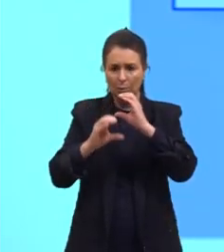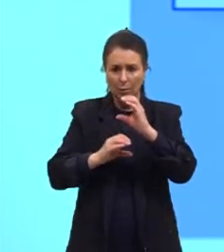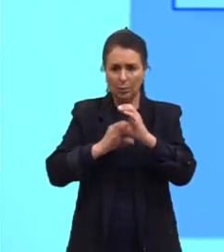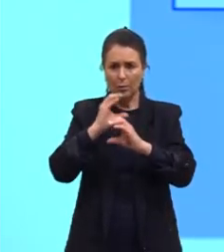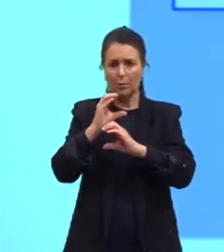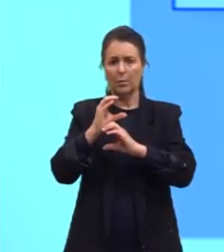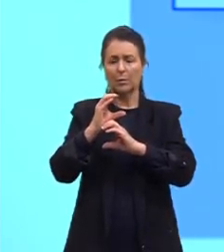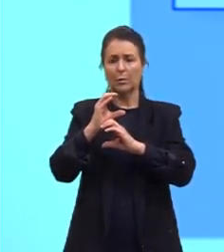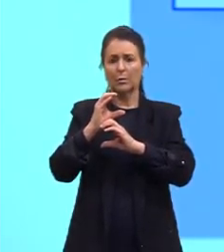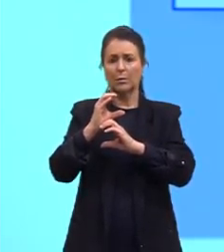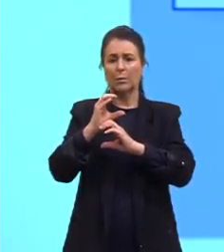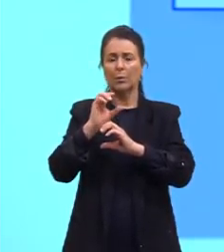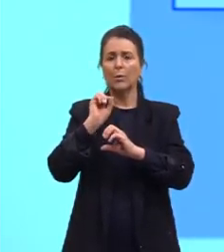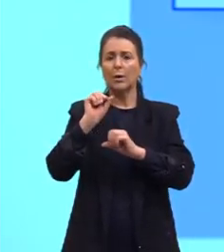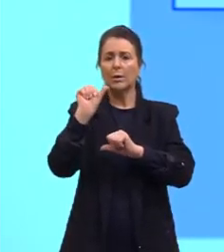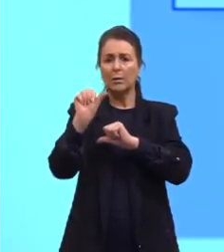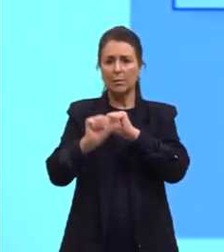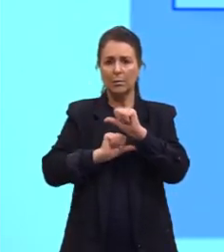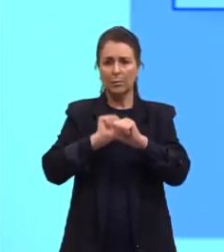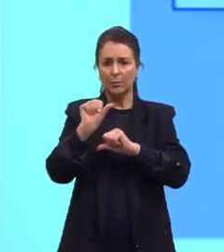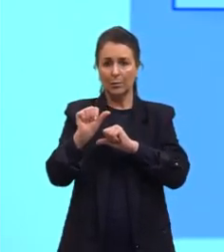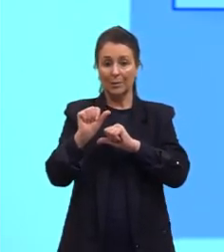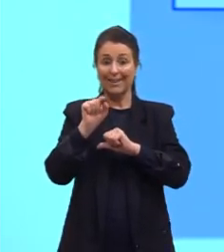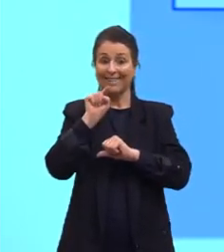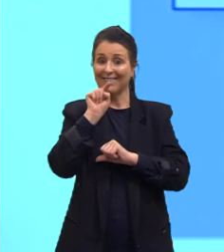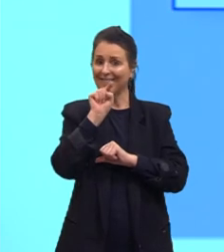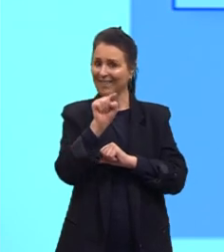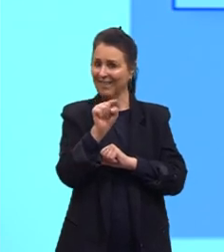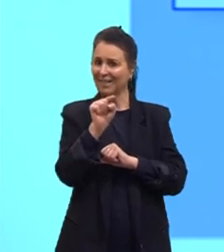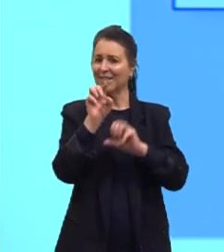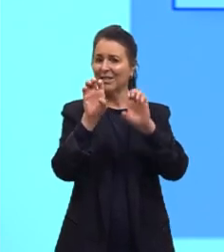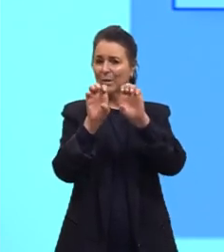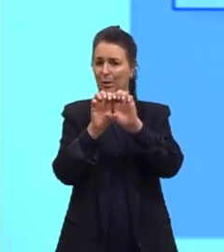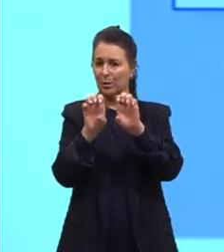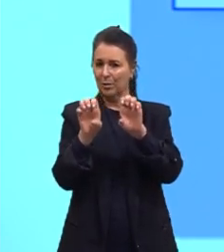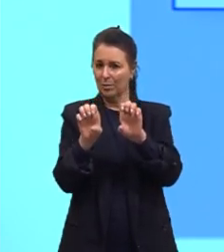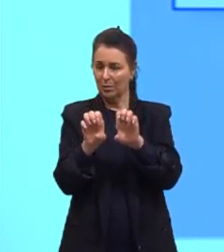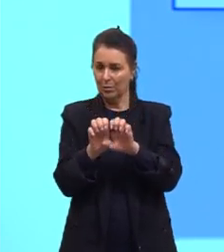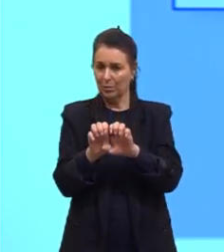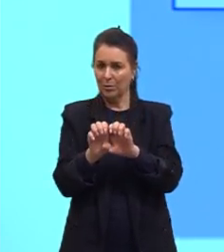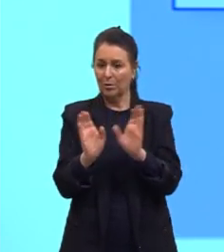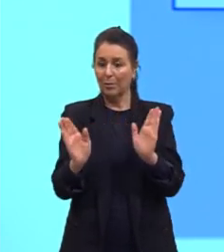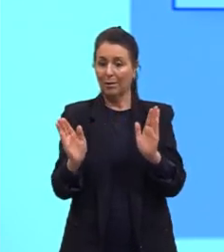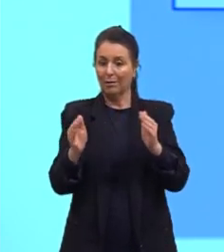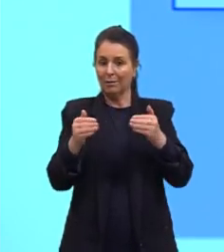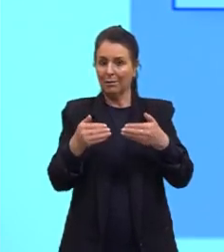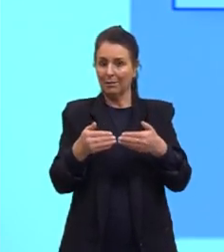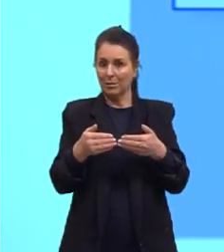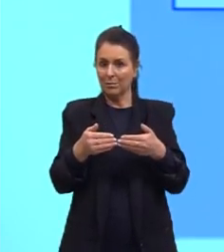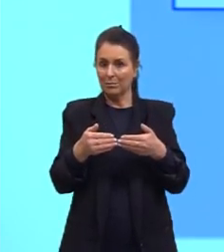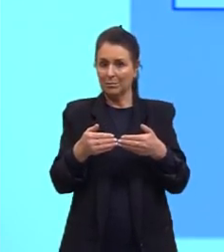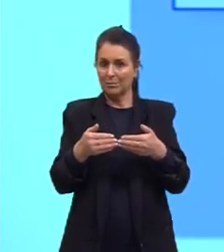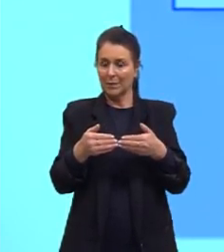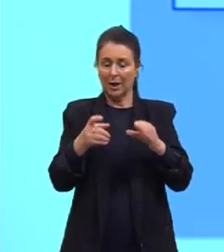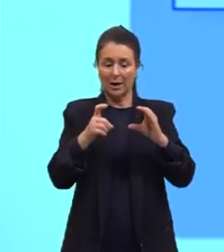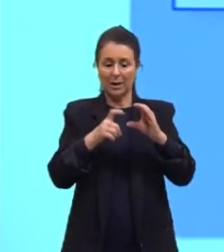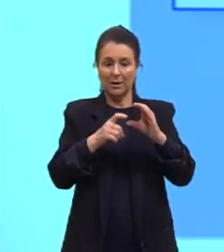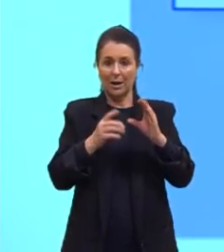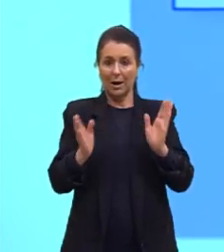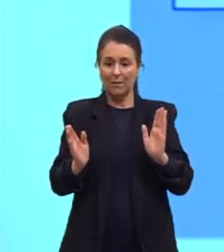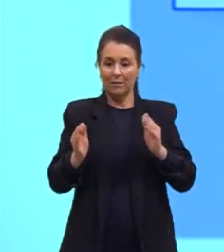O que mudou? aqui nessa estrutura eu tenho uma cadeia fechada aqui, né? Fechou essa cadeia.